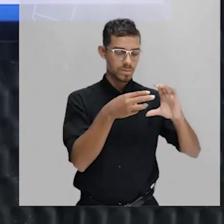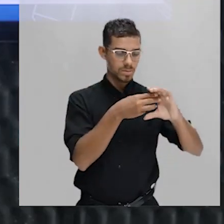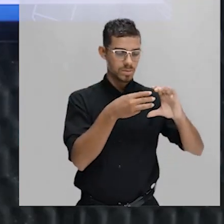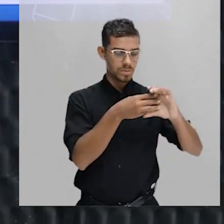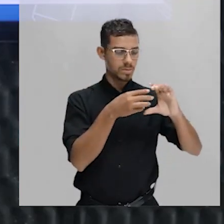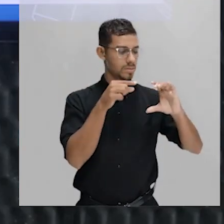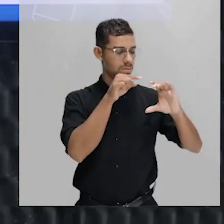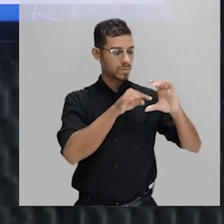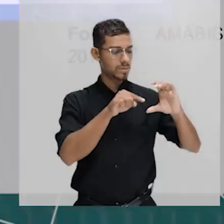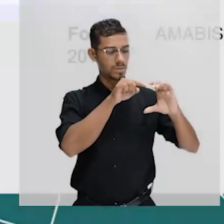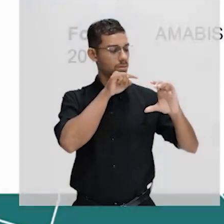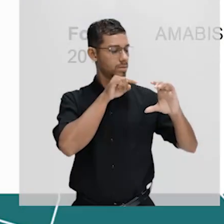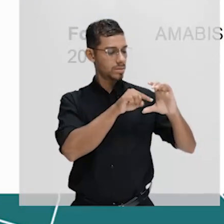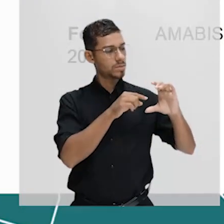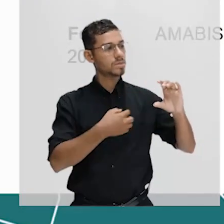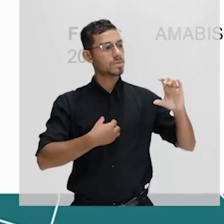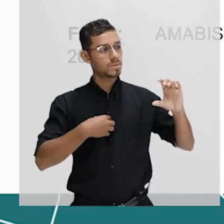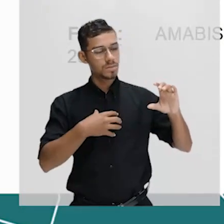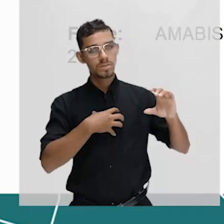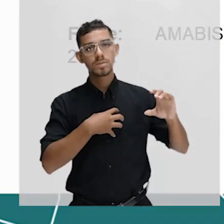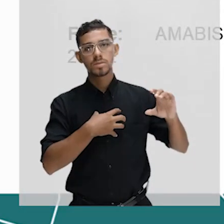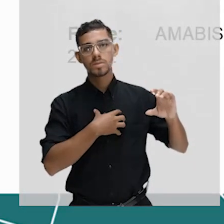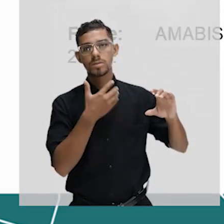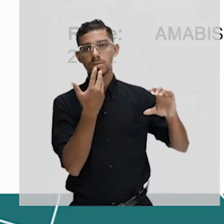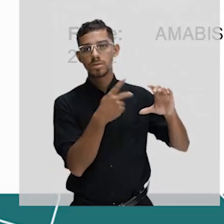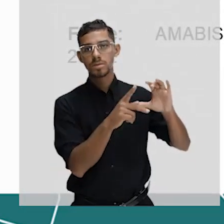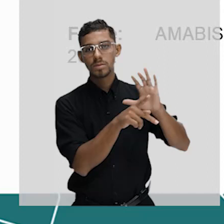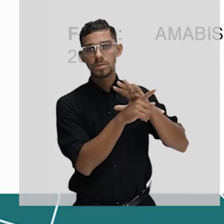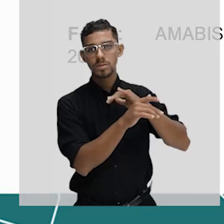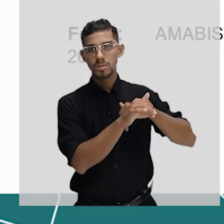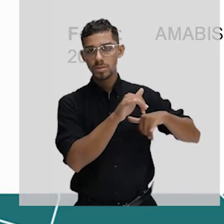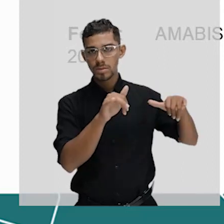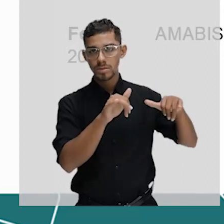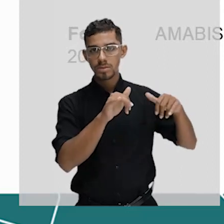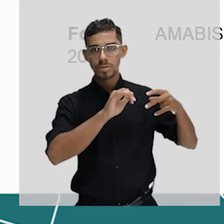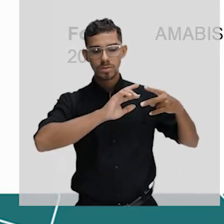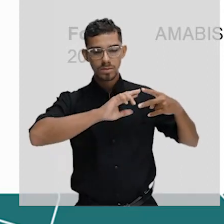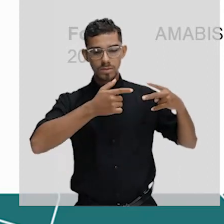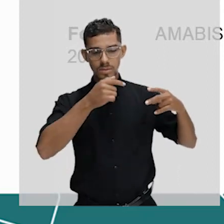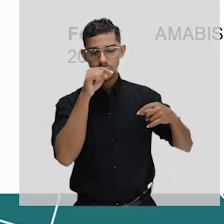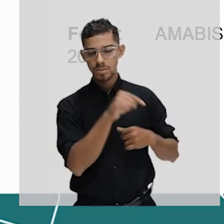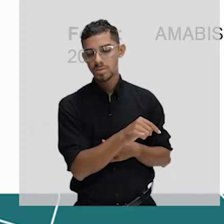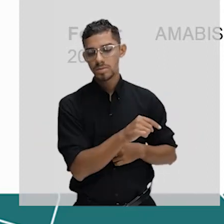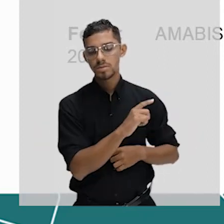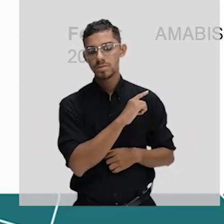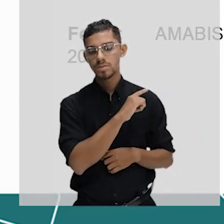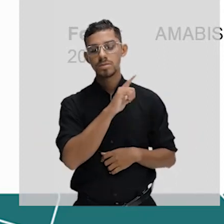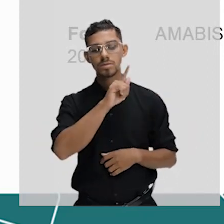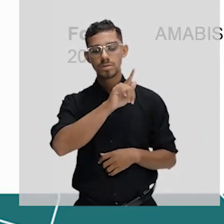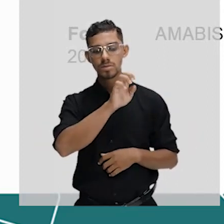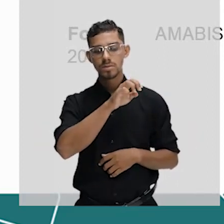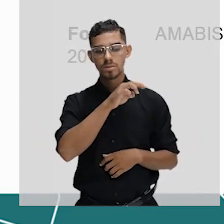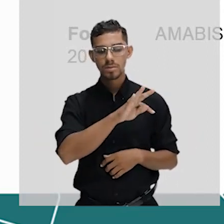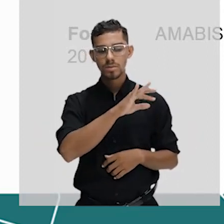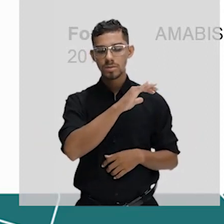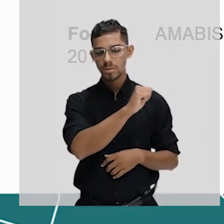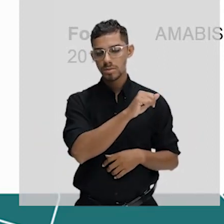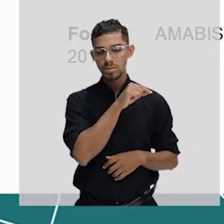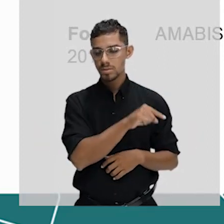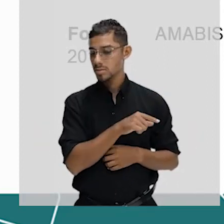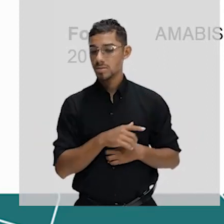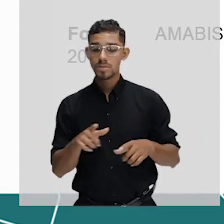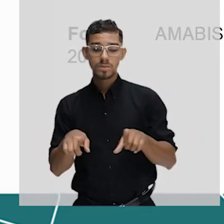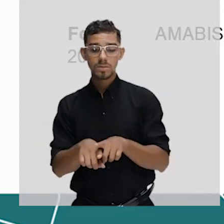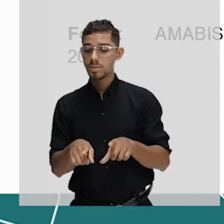Organismo eucariote. Ele vai possuir trechos com informação genética e trechos sem informação genética. Como você pode